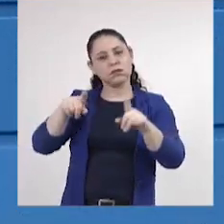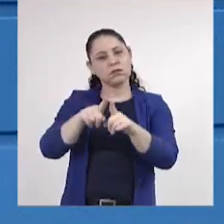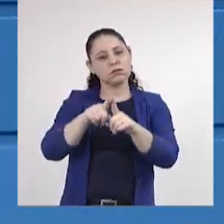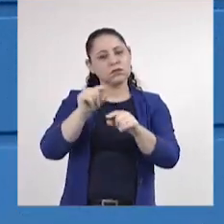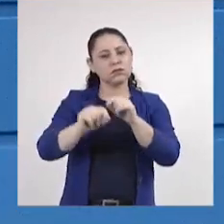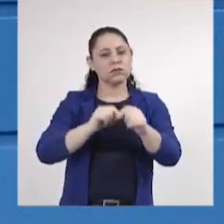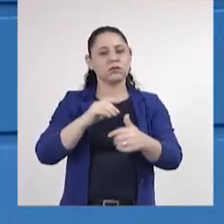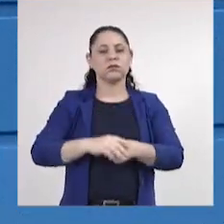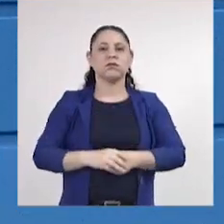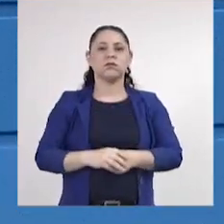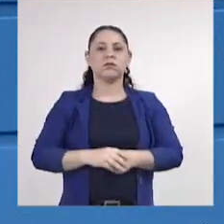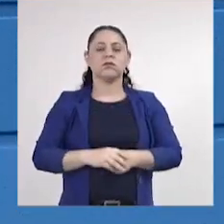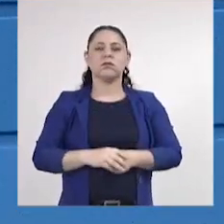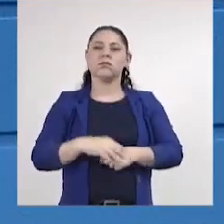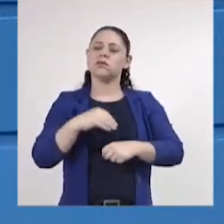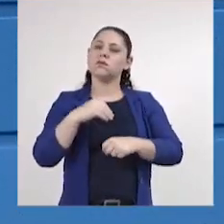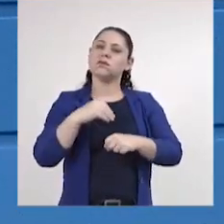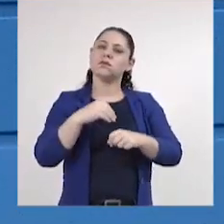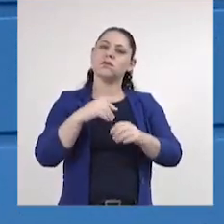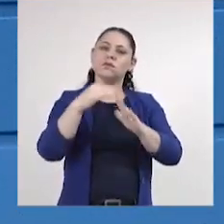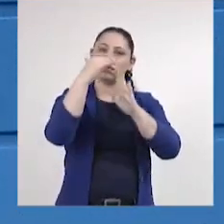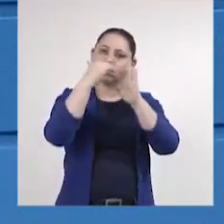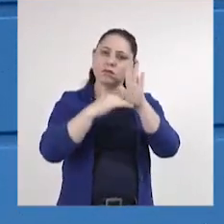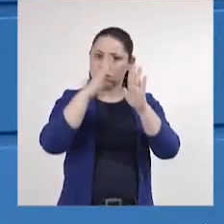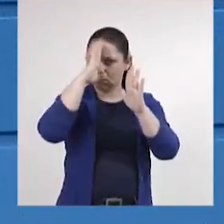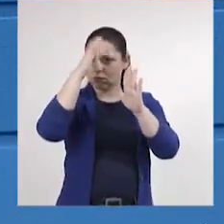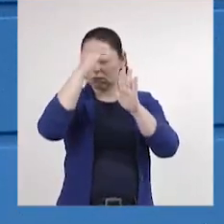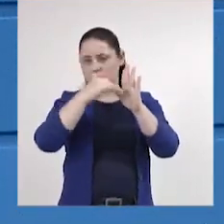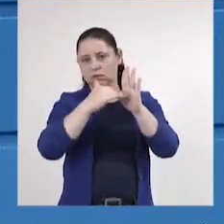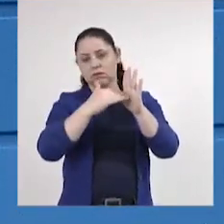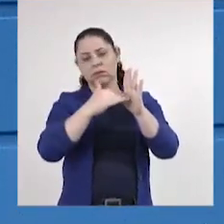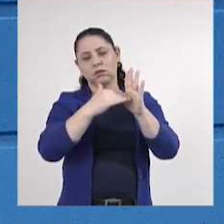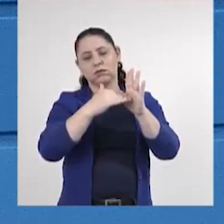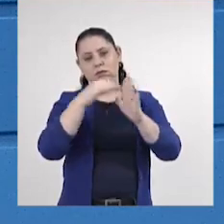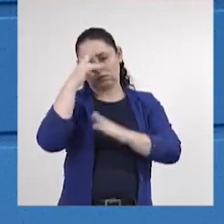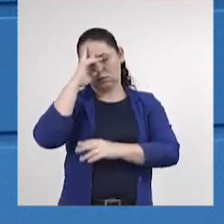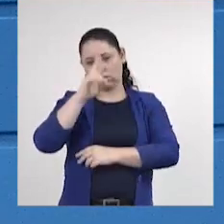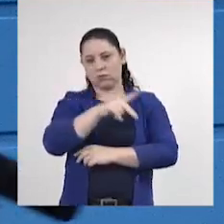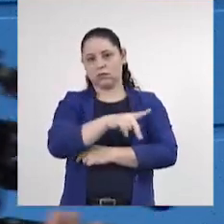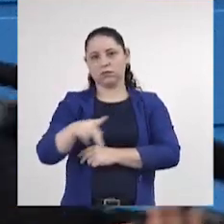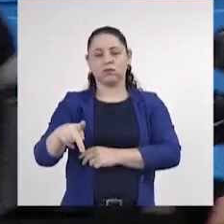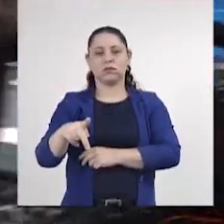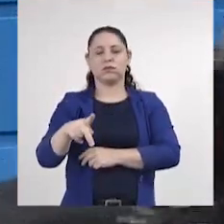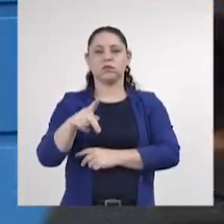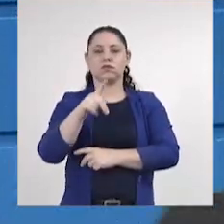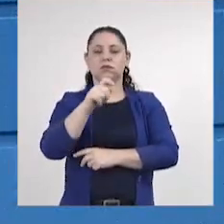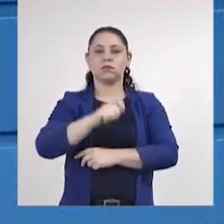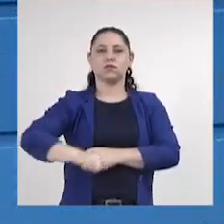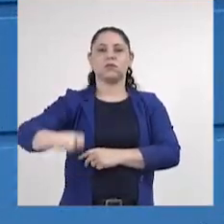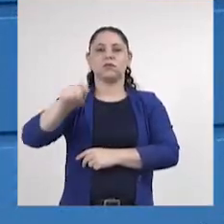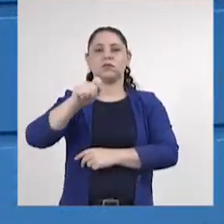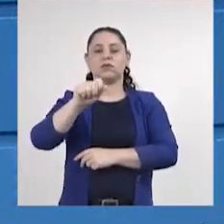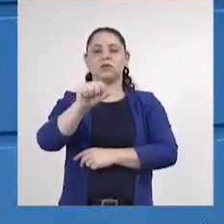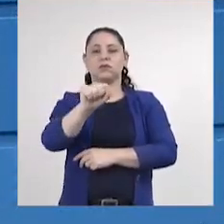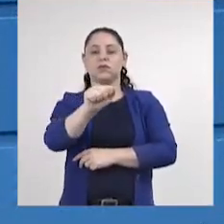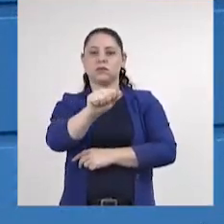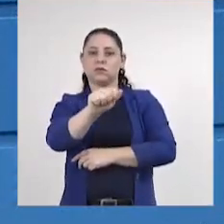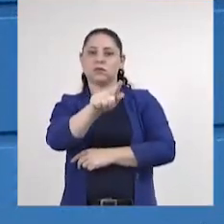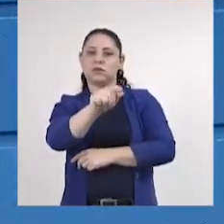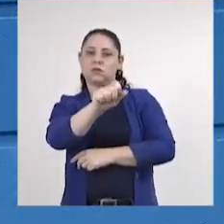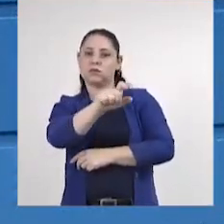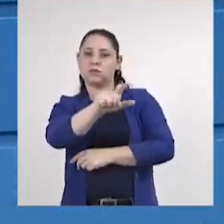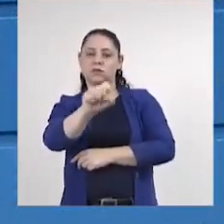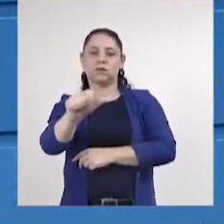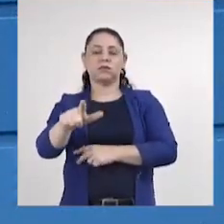plenário, que seja encaminhado o expediente desse poder ao diretor-presidente da Agência Estadual de Gestão e Empreendimentos, AGESU, da